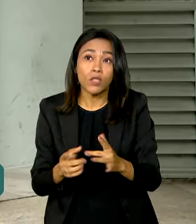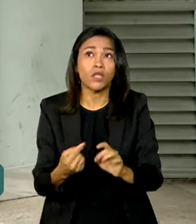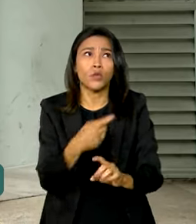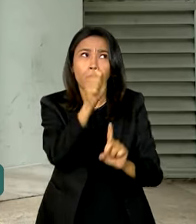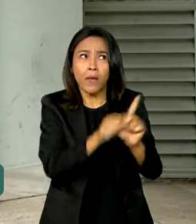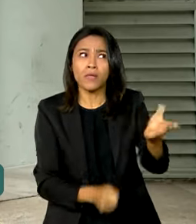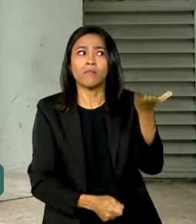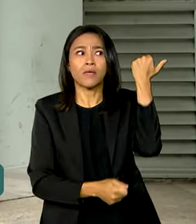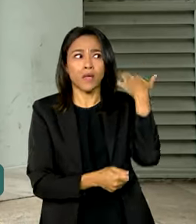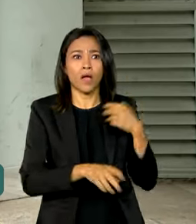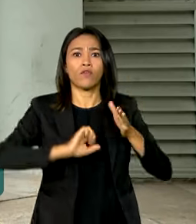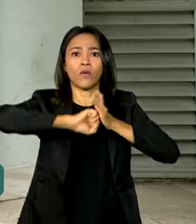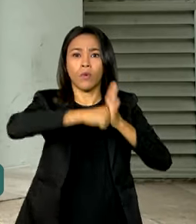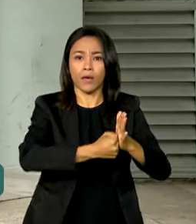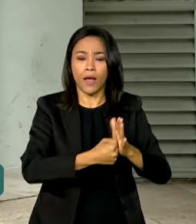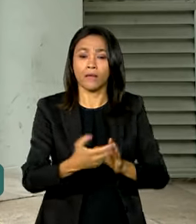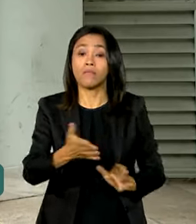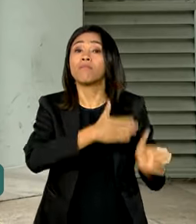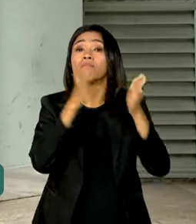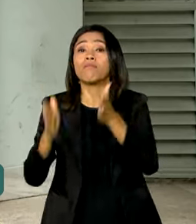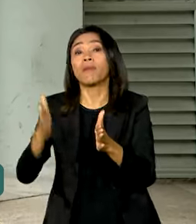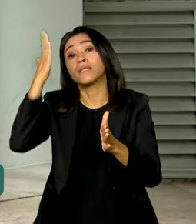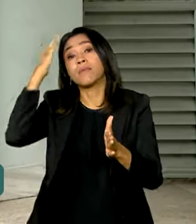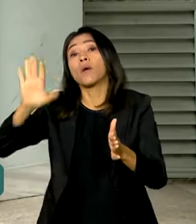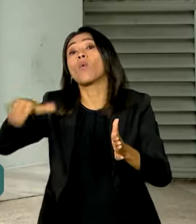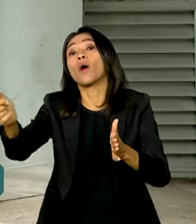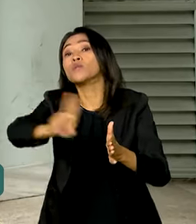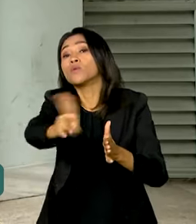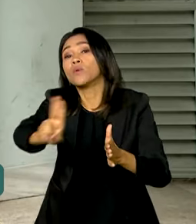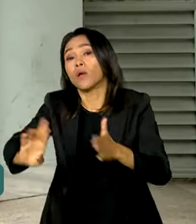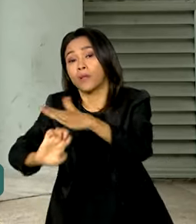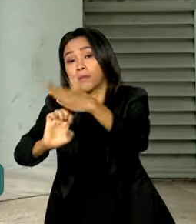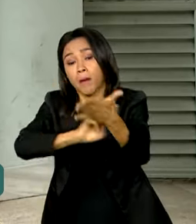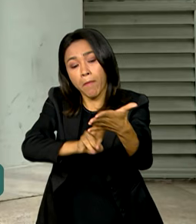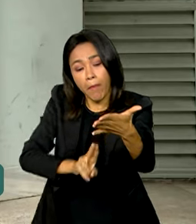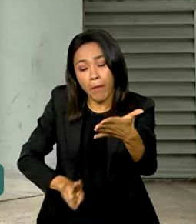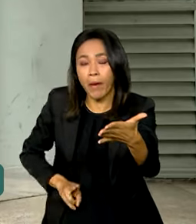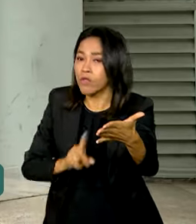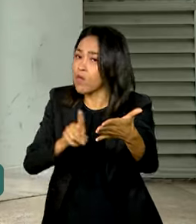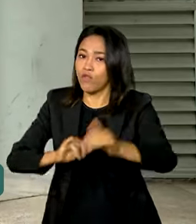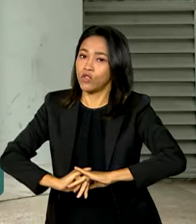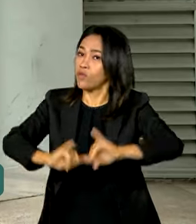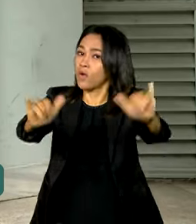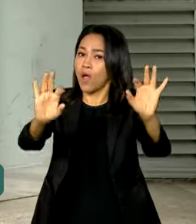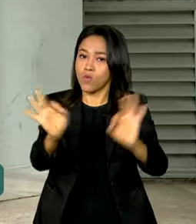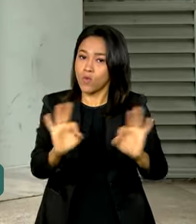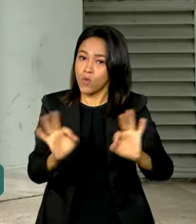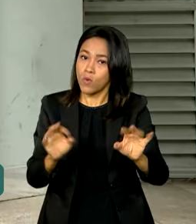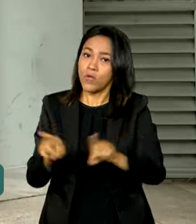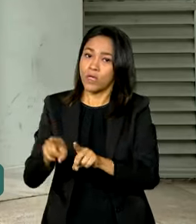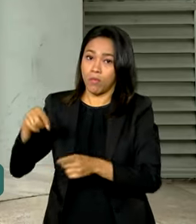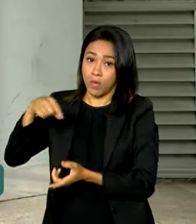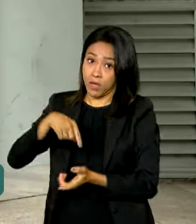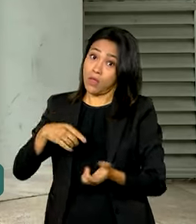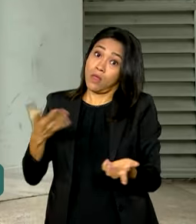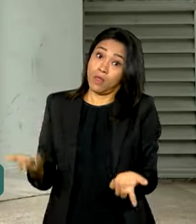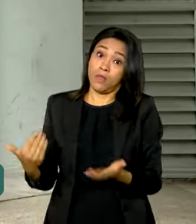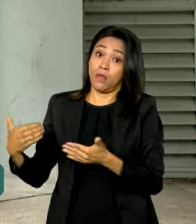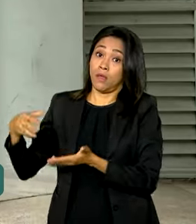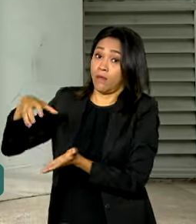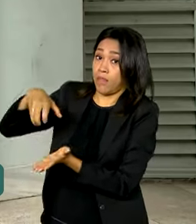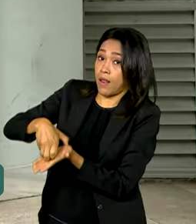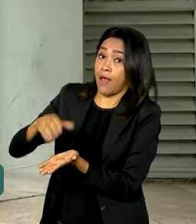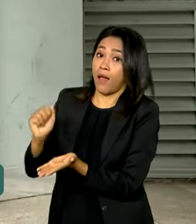A lista exata de quais betes são essas não foi divulgada pelo Ministério da Fazenda e nem pela Anatel. Já a lista de domínios